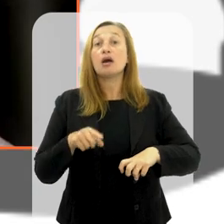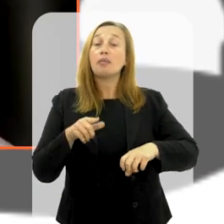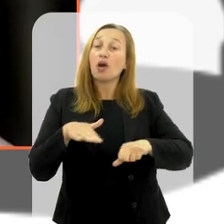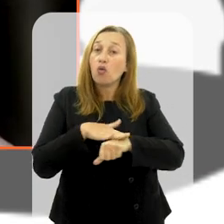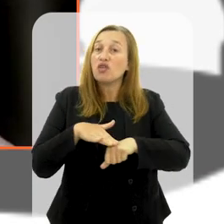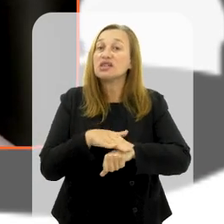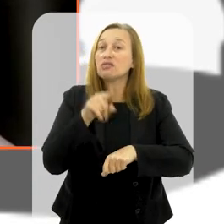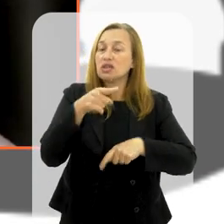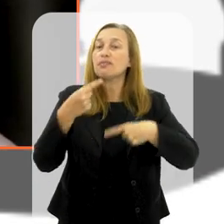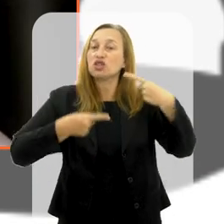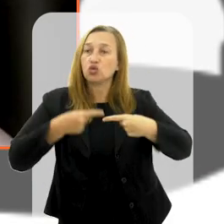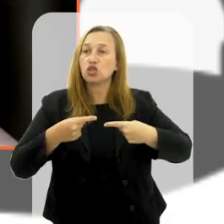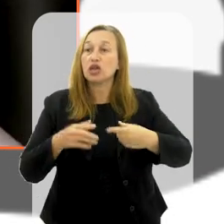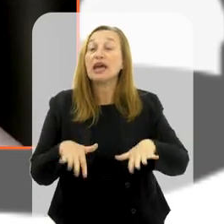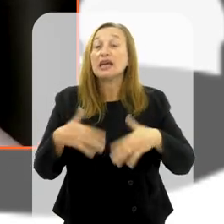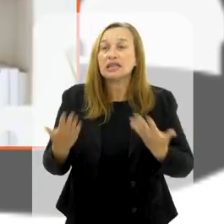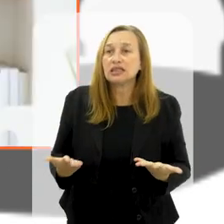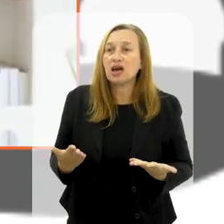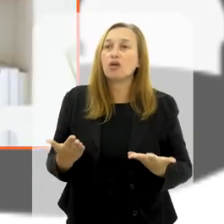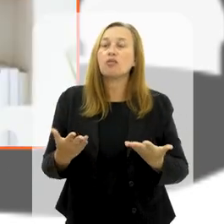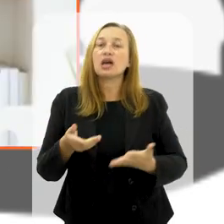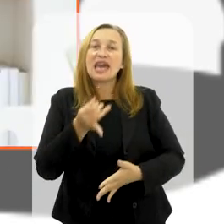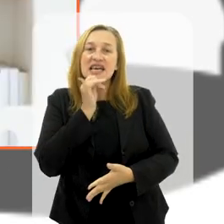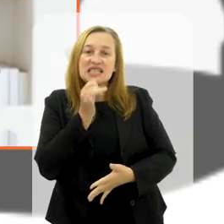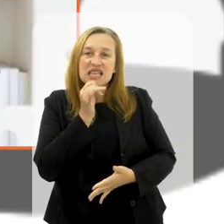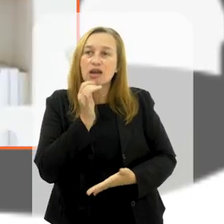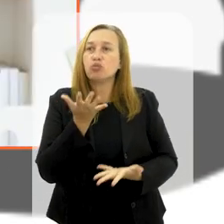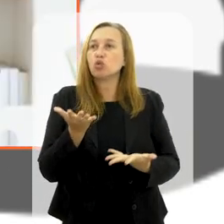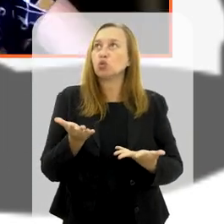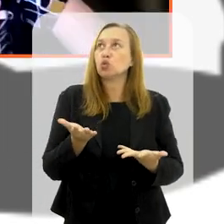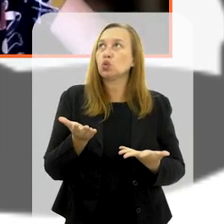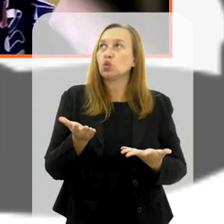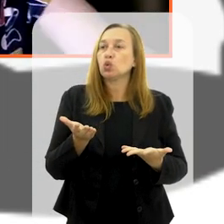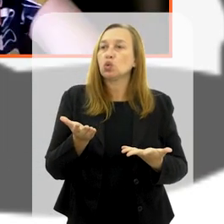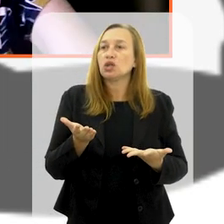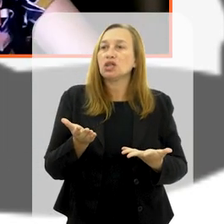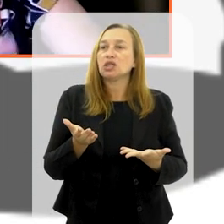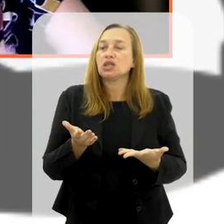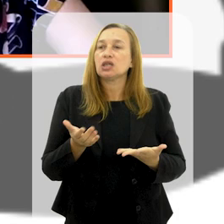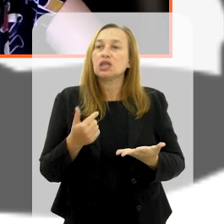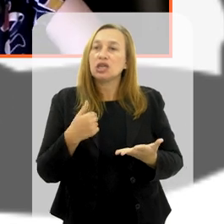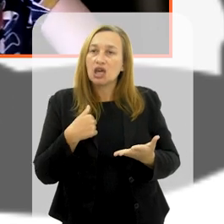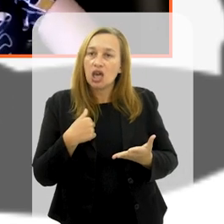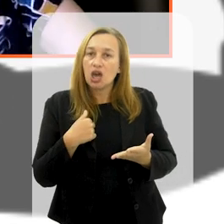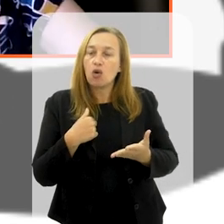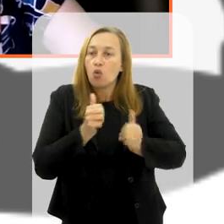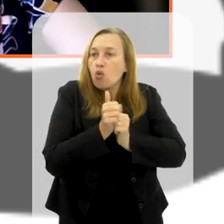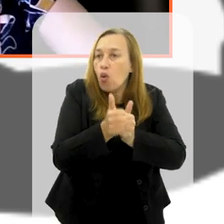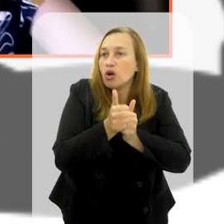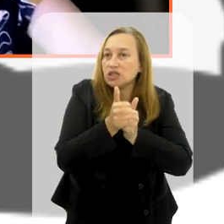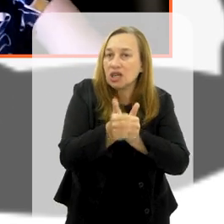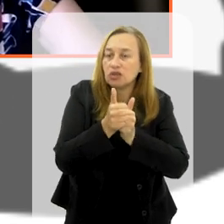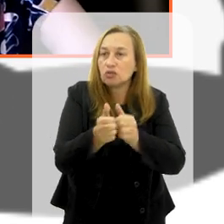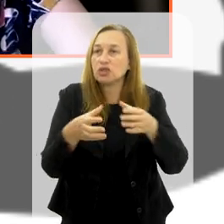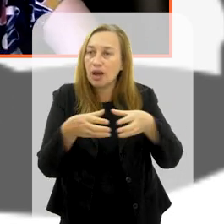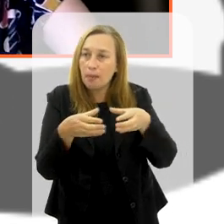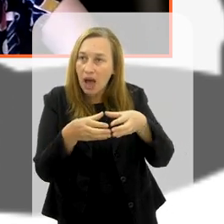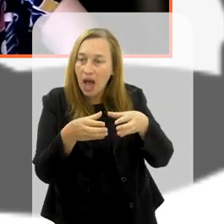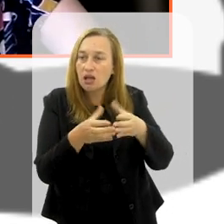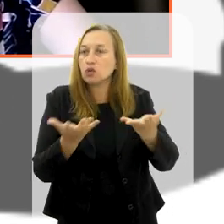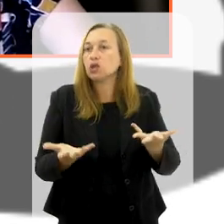com você para debater. Então, para trazer um exemplo, da agenda que eu coordeno, eu sou hoje